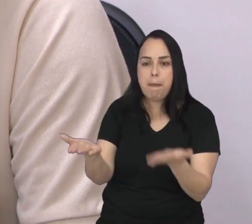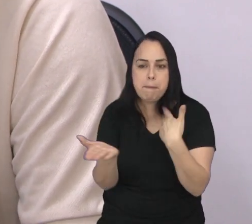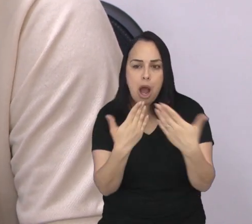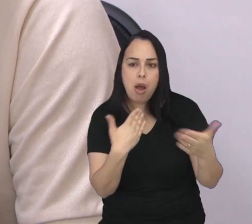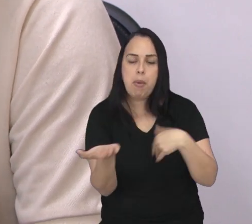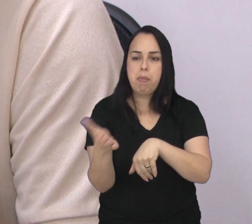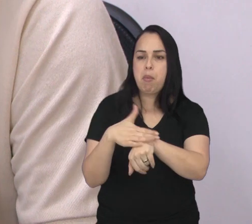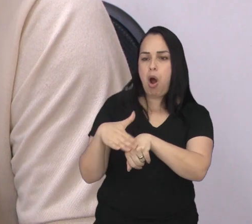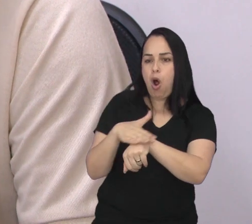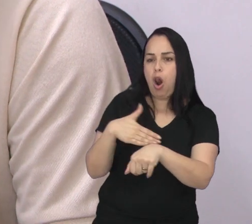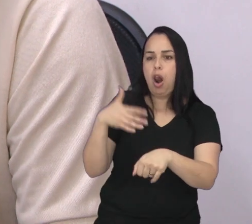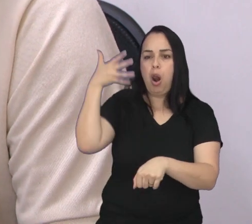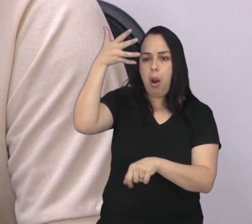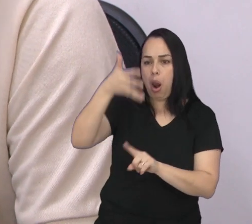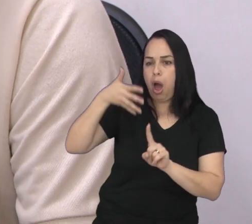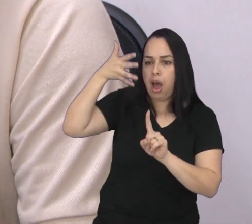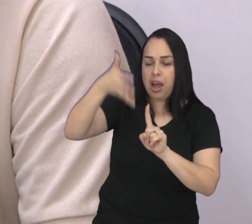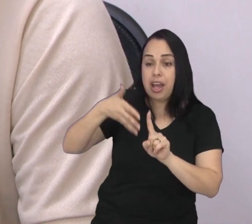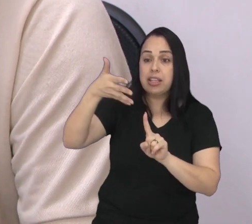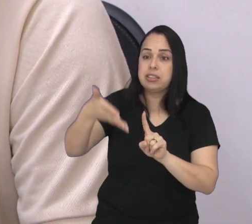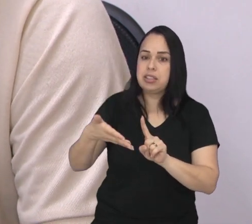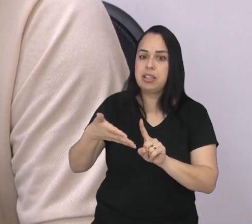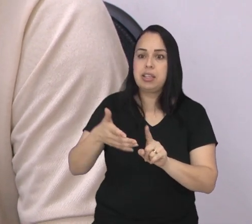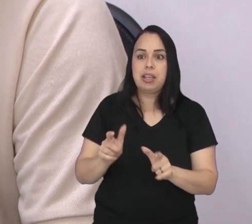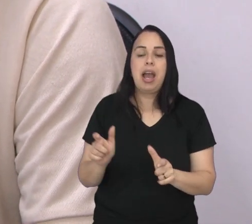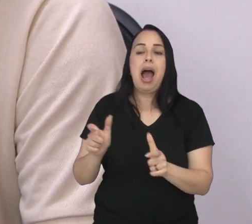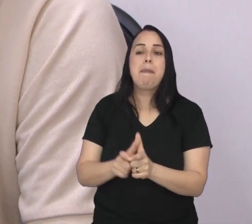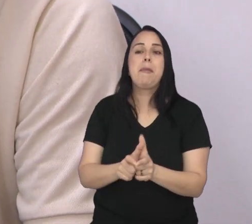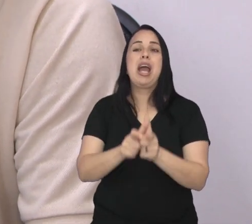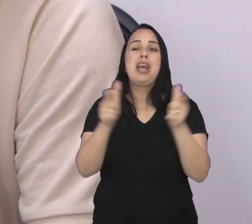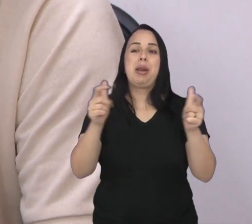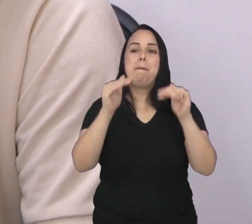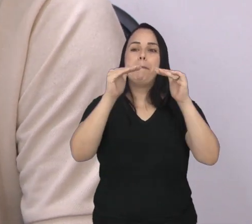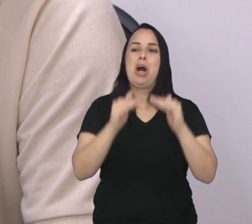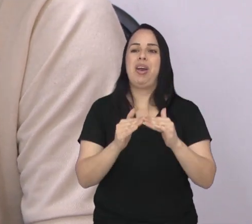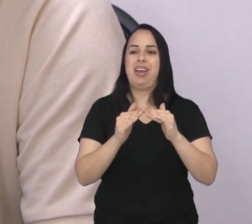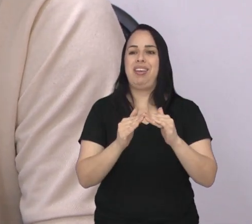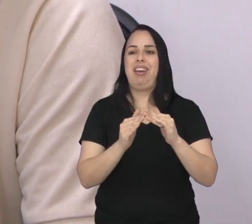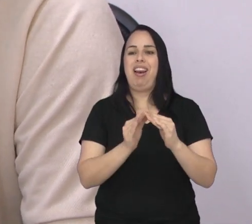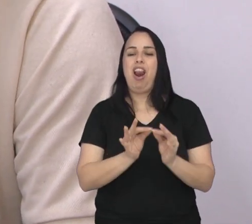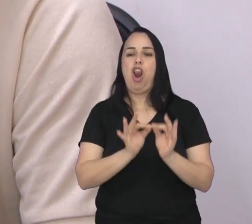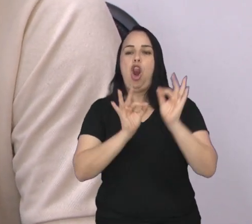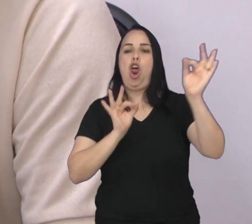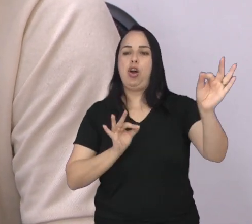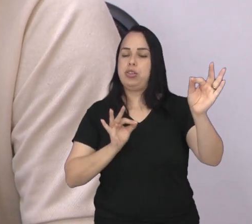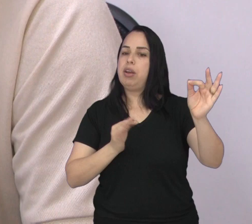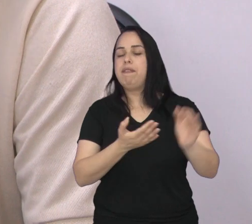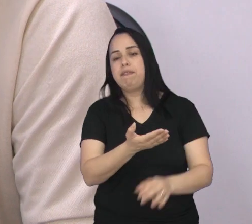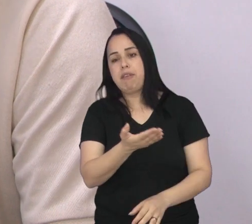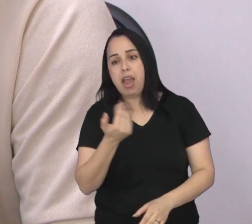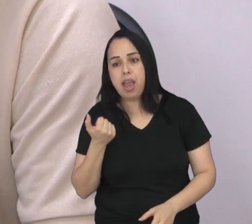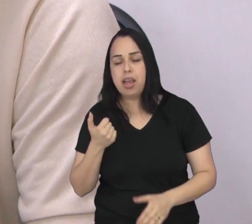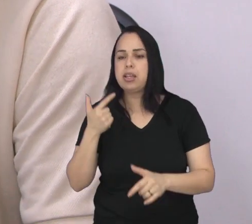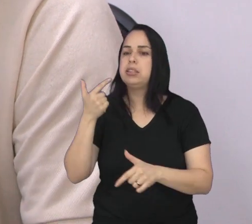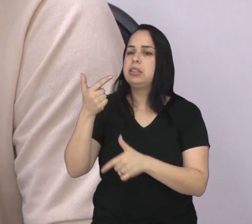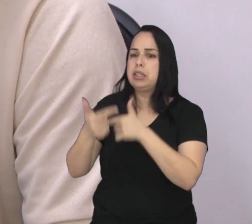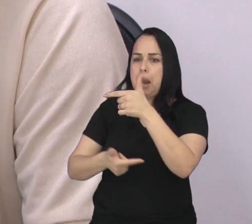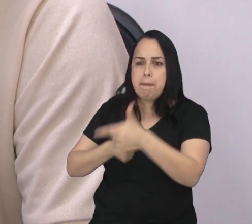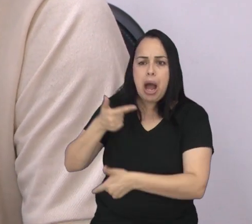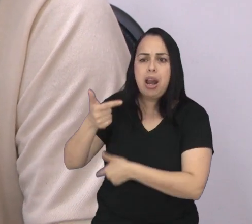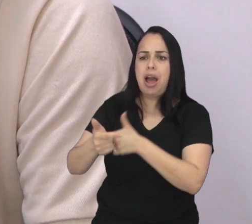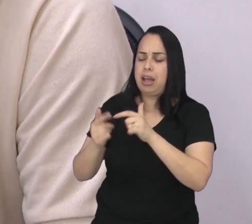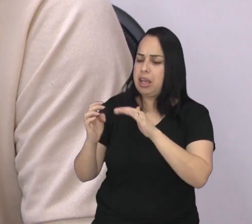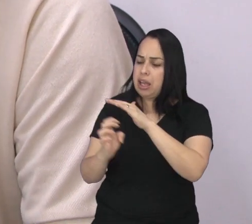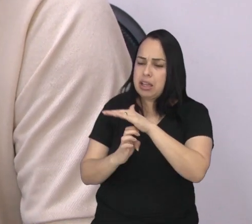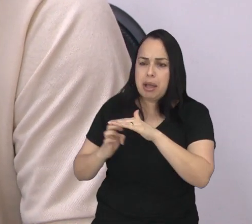conversa, para palestras, e trazer o povo, que é a maioria da periferia, e trazer para a região centro, né, cara.